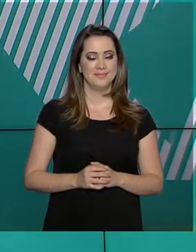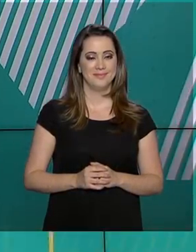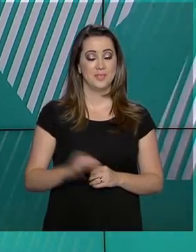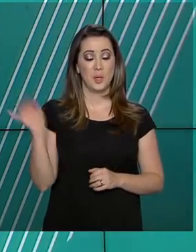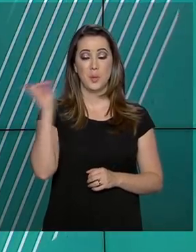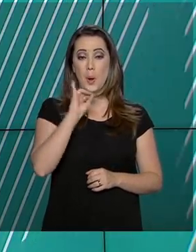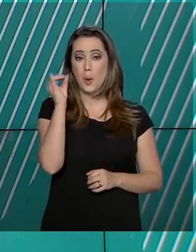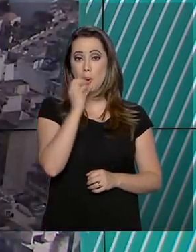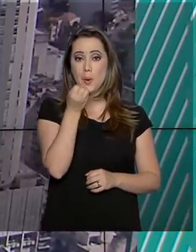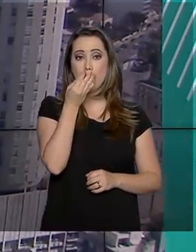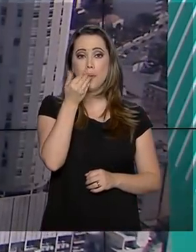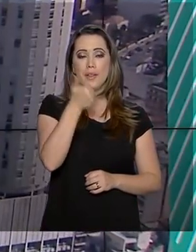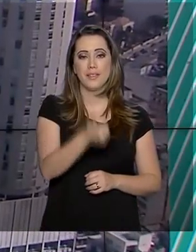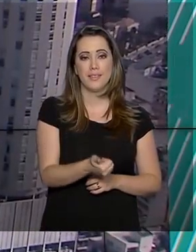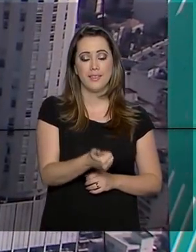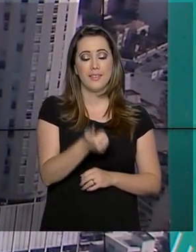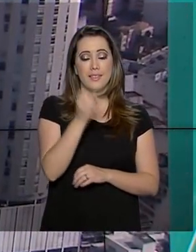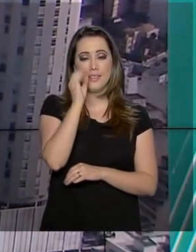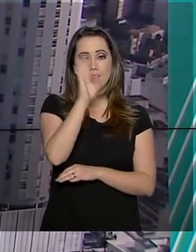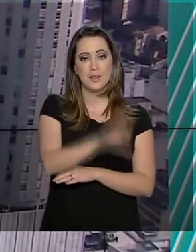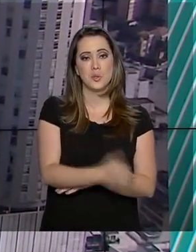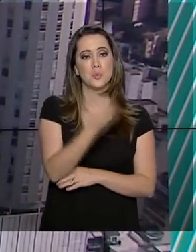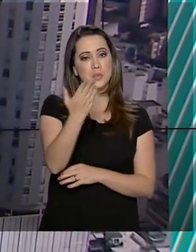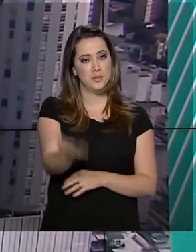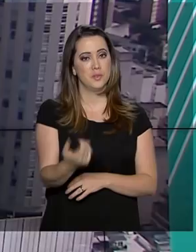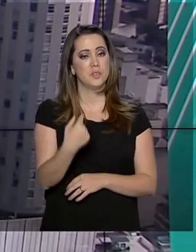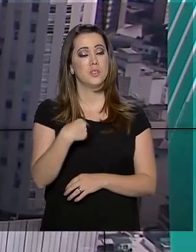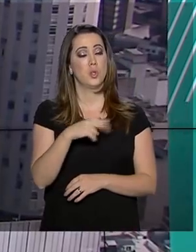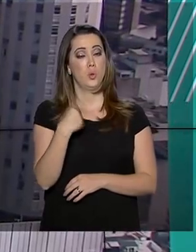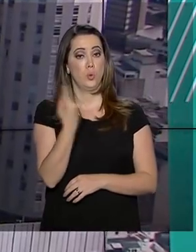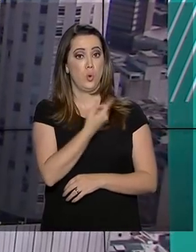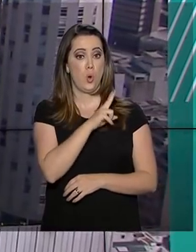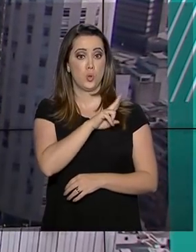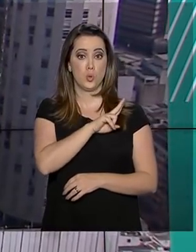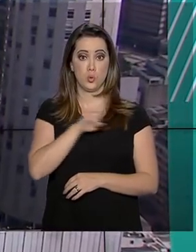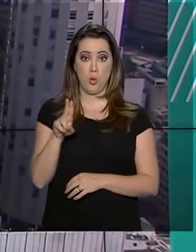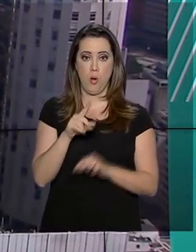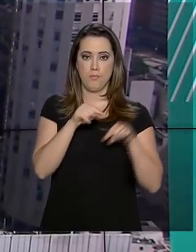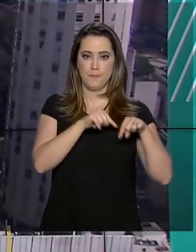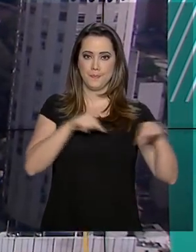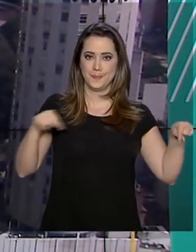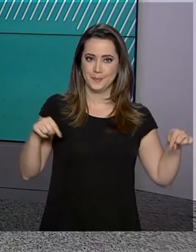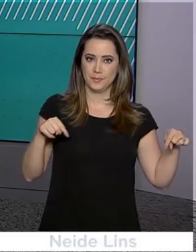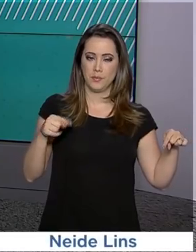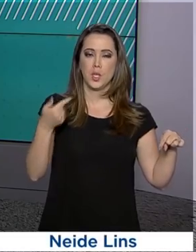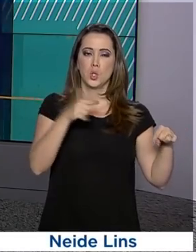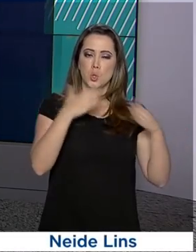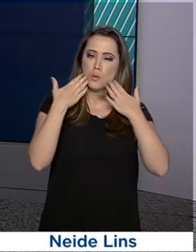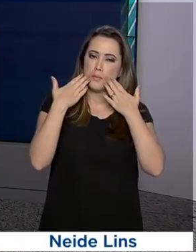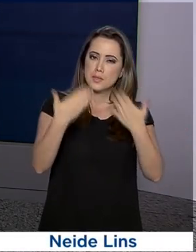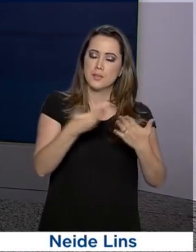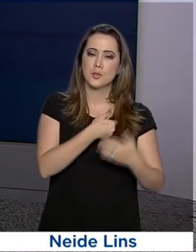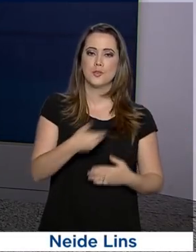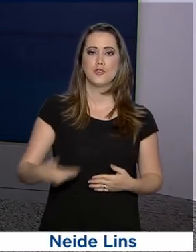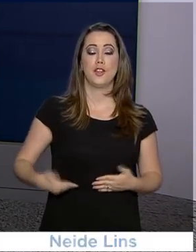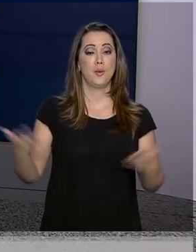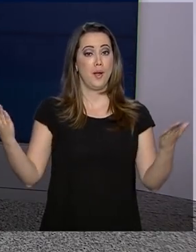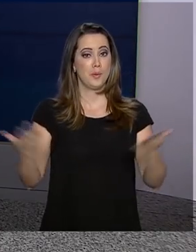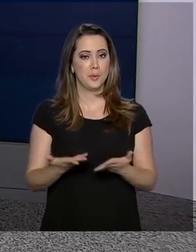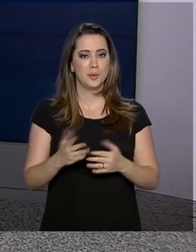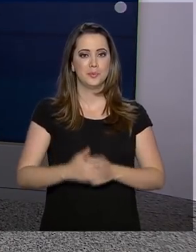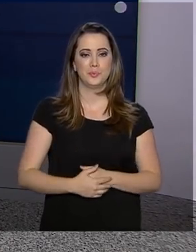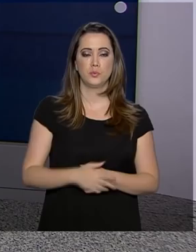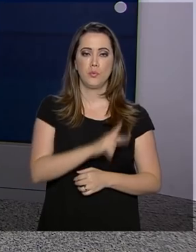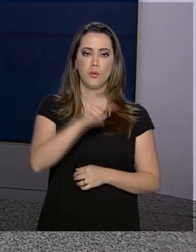Olá, boa tarde para você. Eu sou Roberto Camargo e estamos no ar com mais uma edição do Governo Agora. O presidente Jair